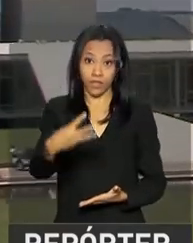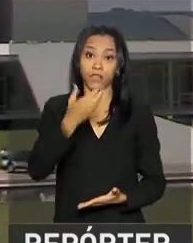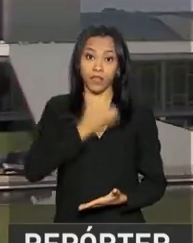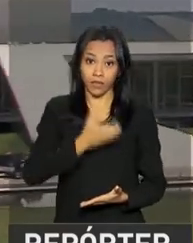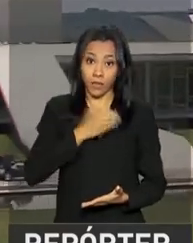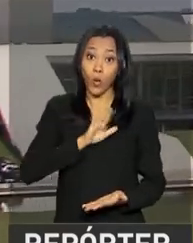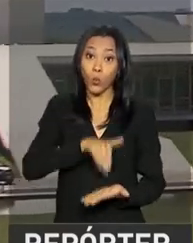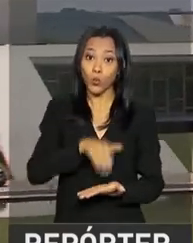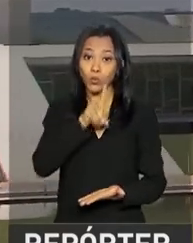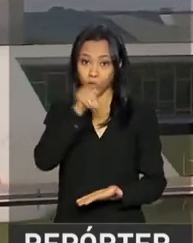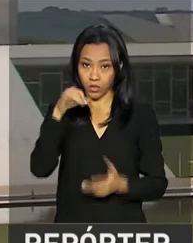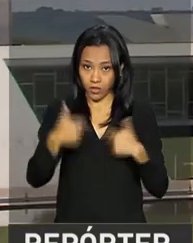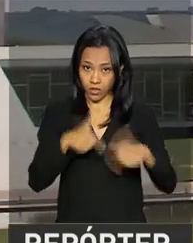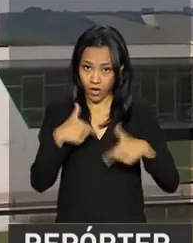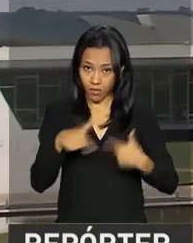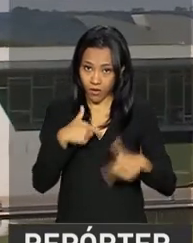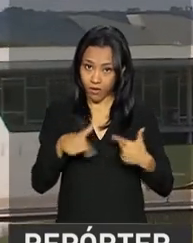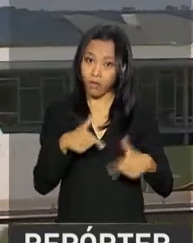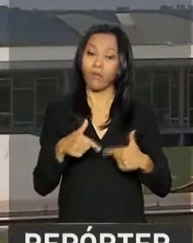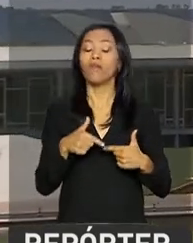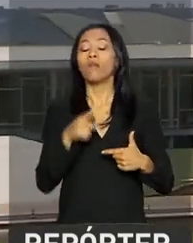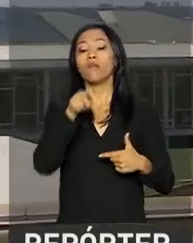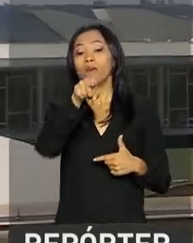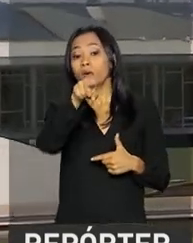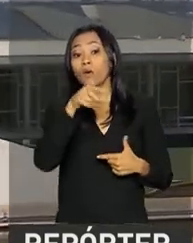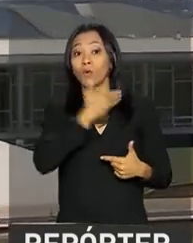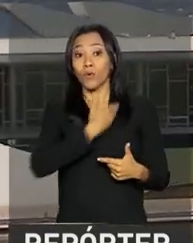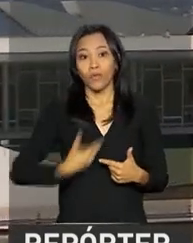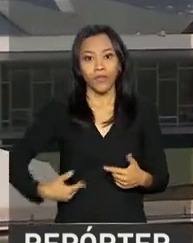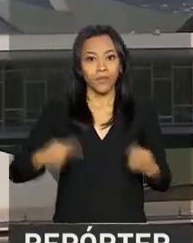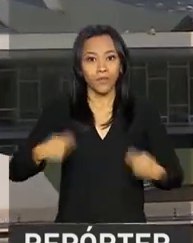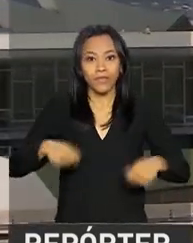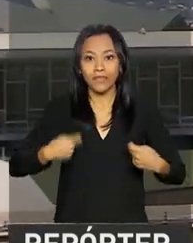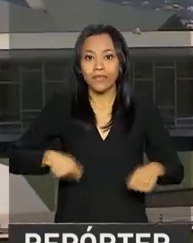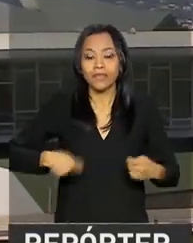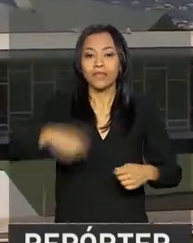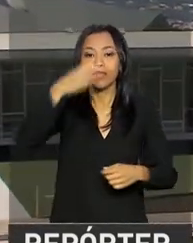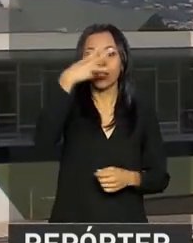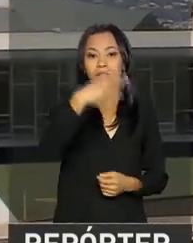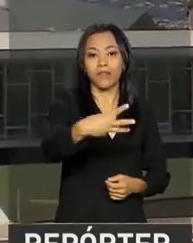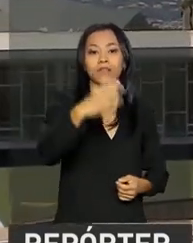dia de trabalho antes do recesso parlamentar, o governo precisa de 308 votos.